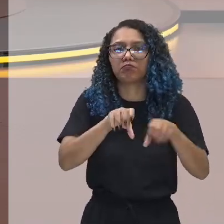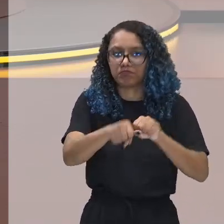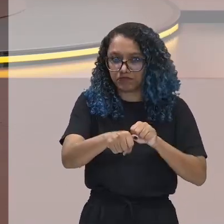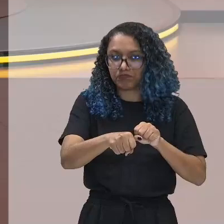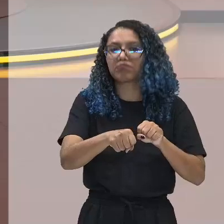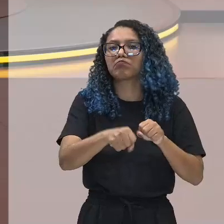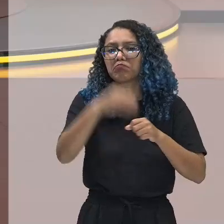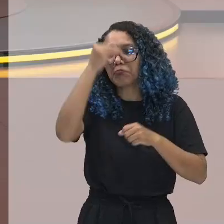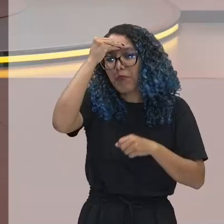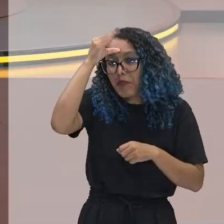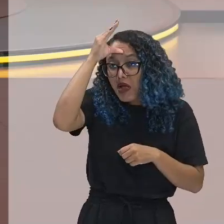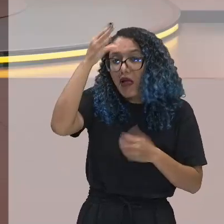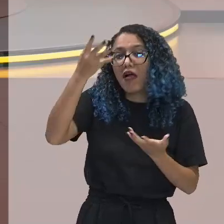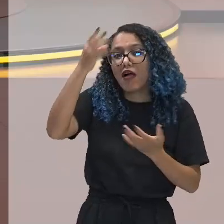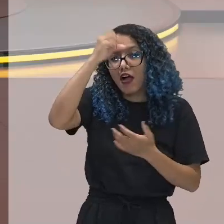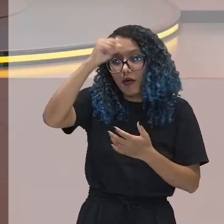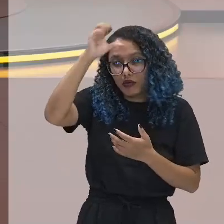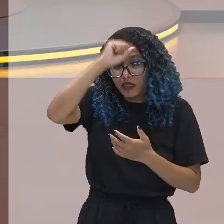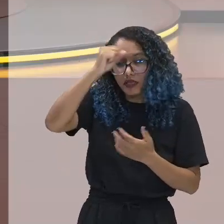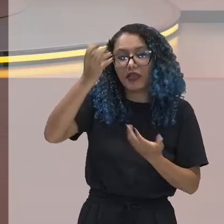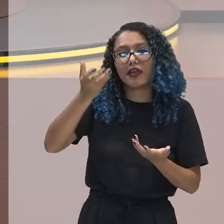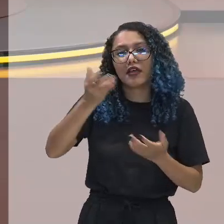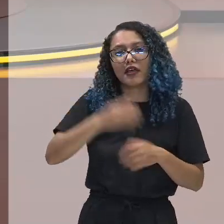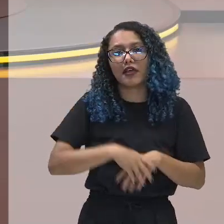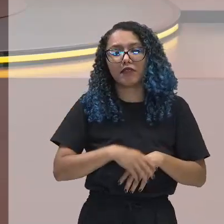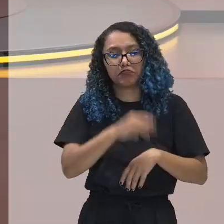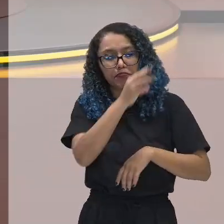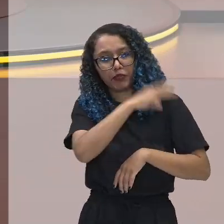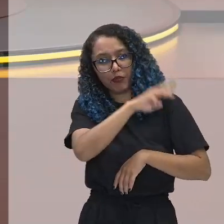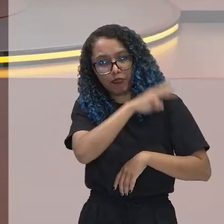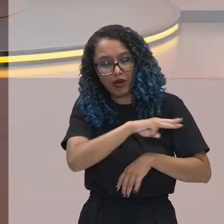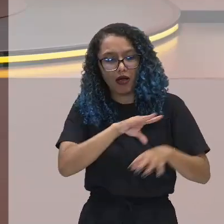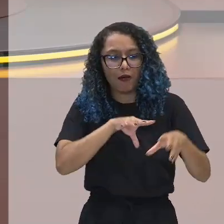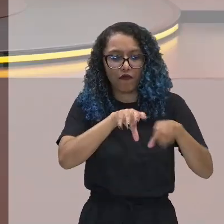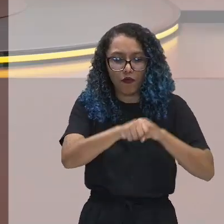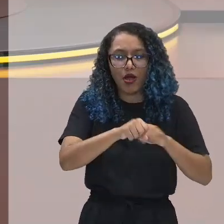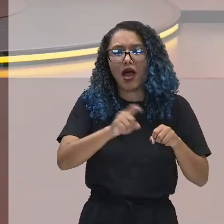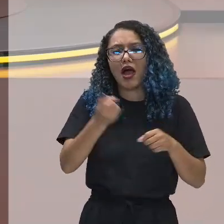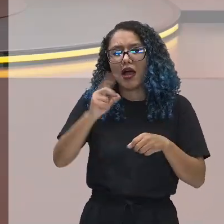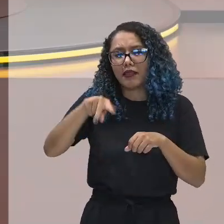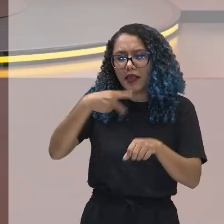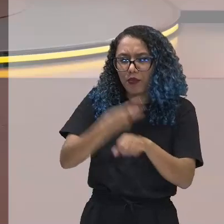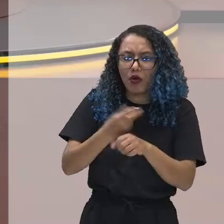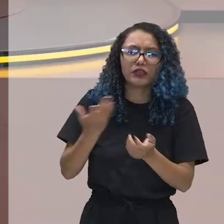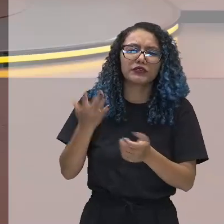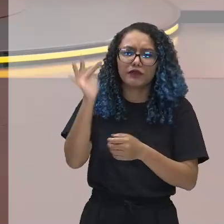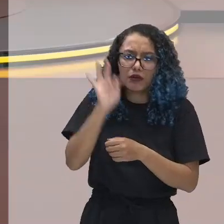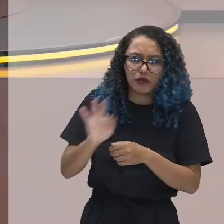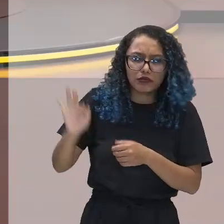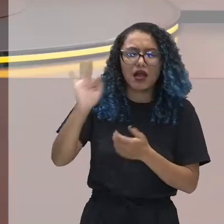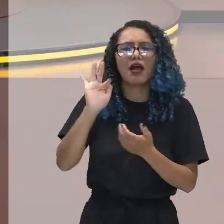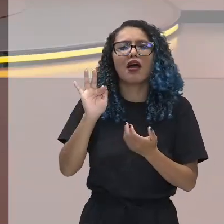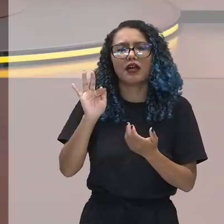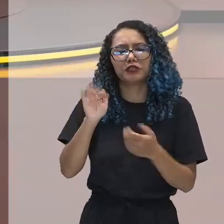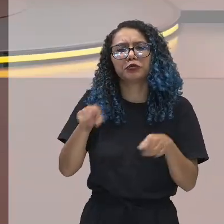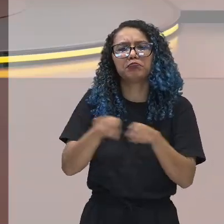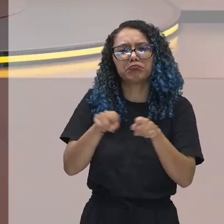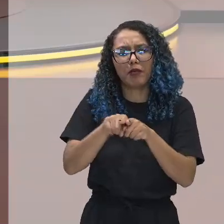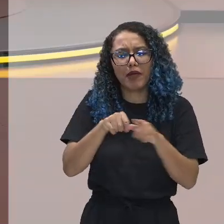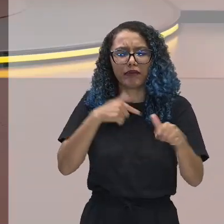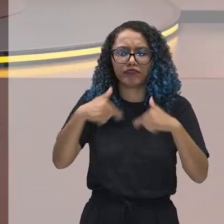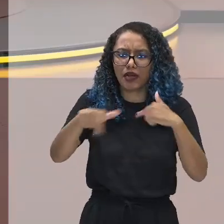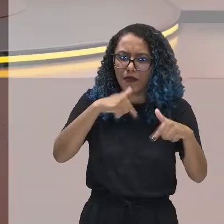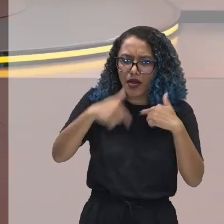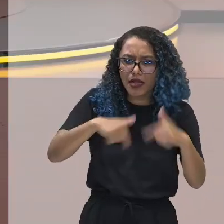conhecimento, né? Fazer o ensino médio, depois fazer uma faculdade, e a partir daí você conseguir um emprego, melhorar de